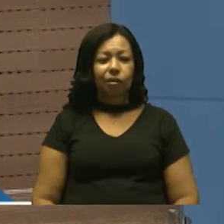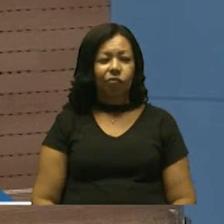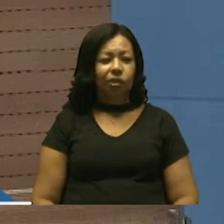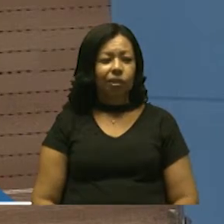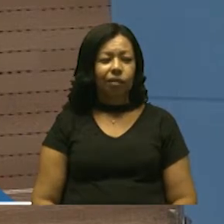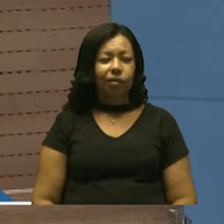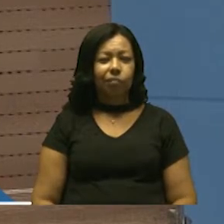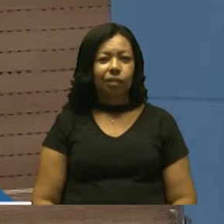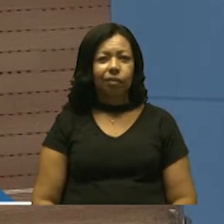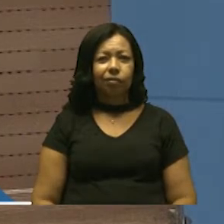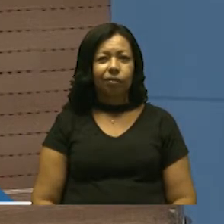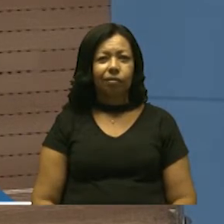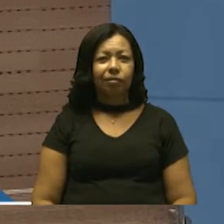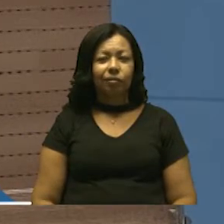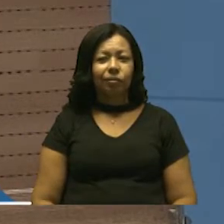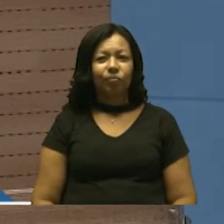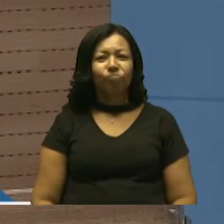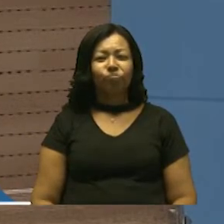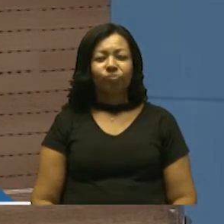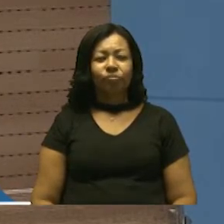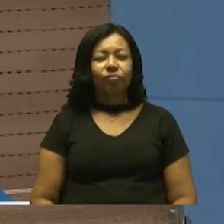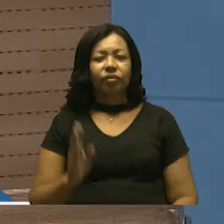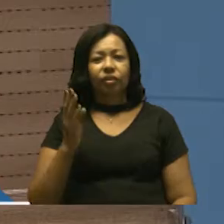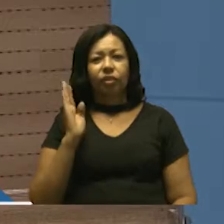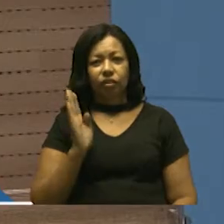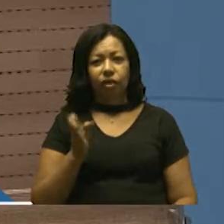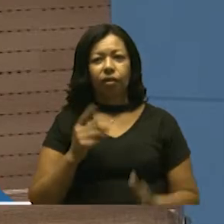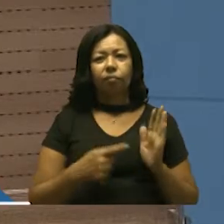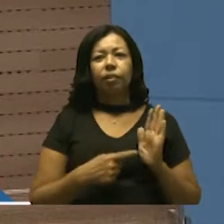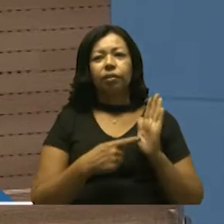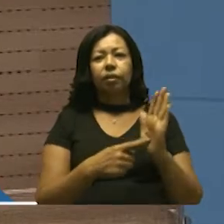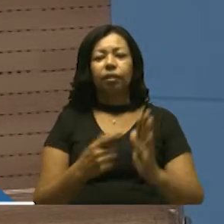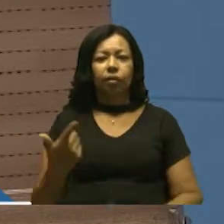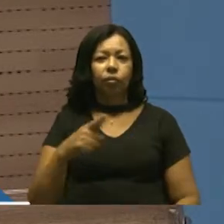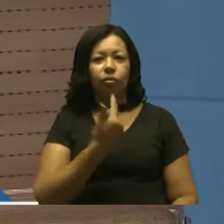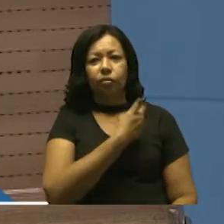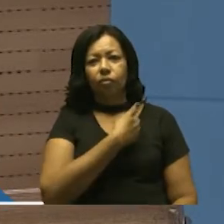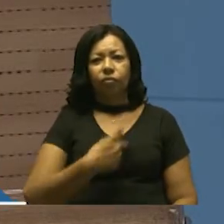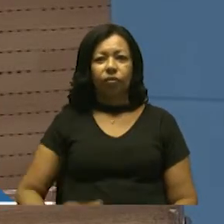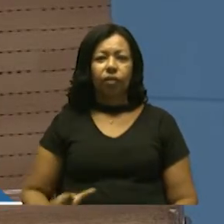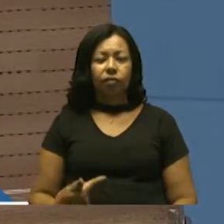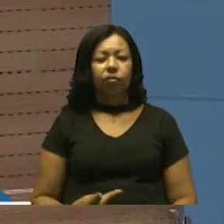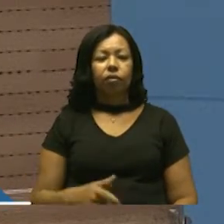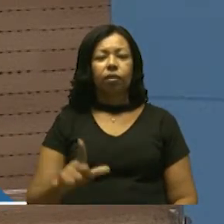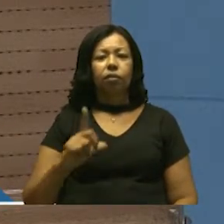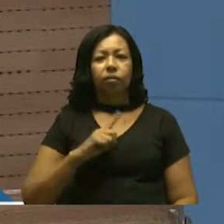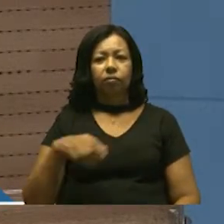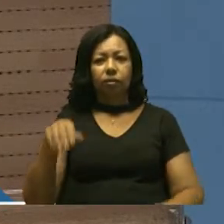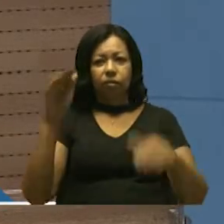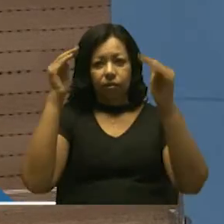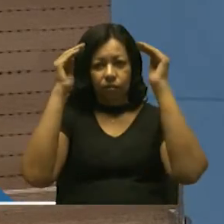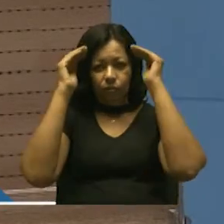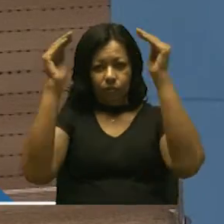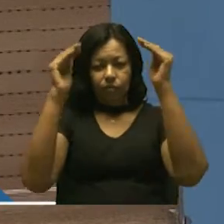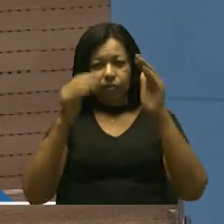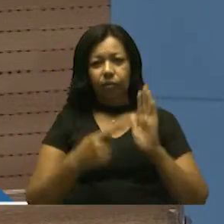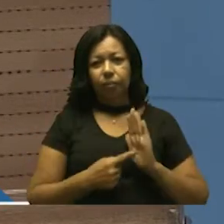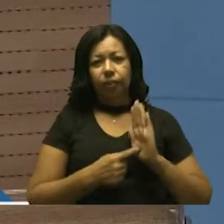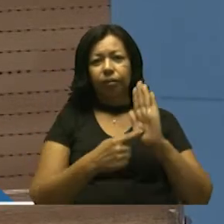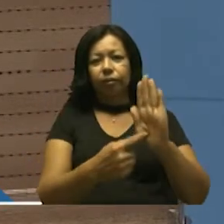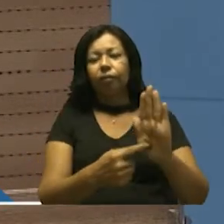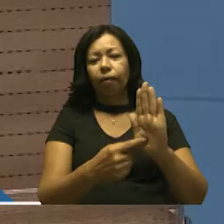já apresentei em outros governos, tive a honra, melhor dizendo, de